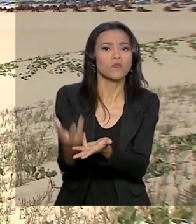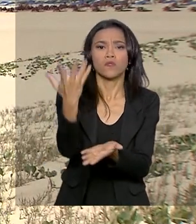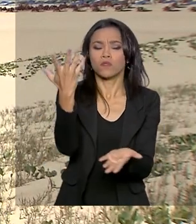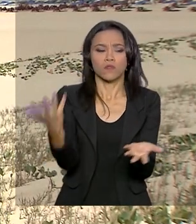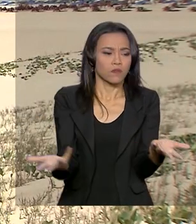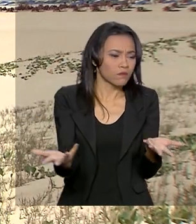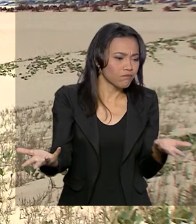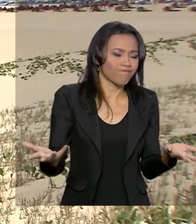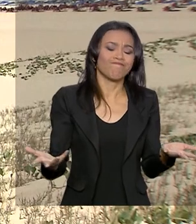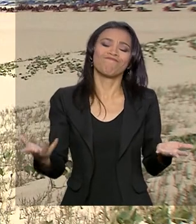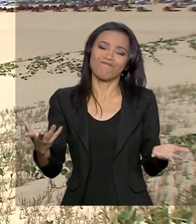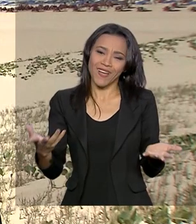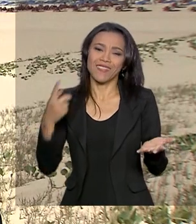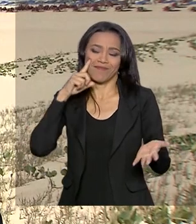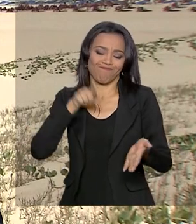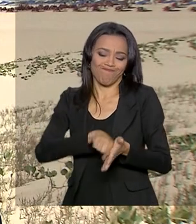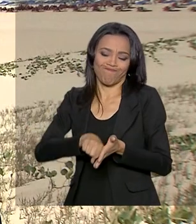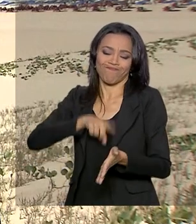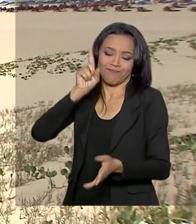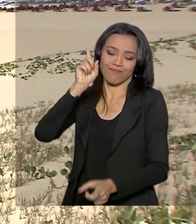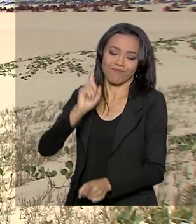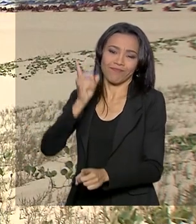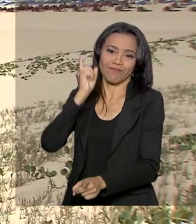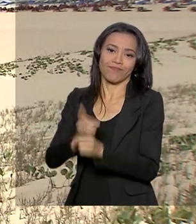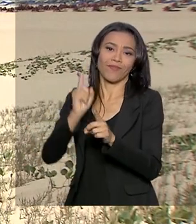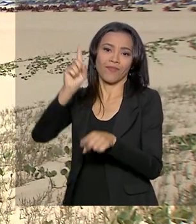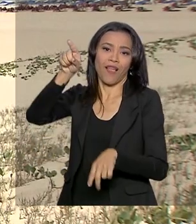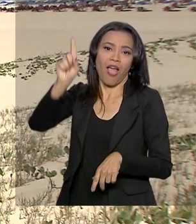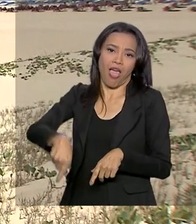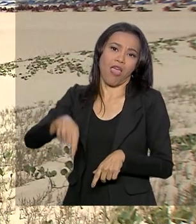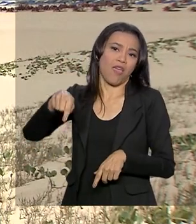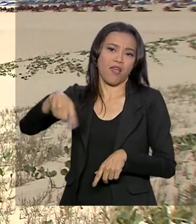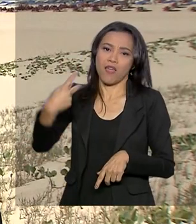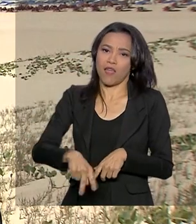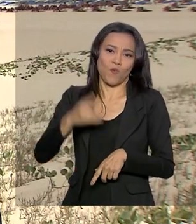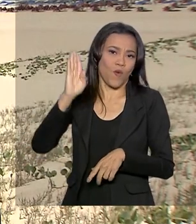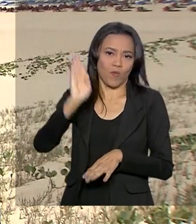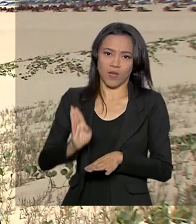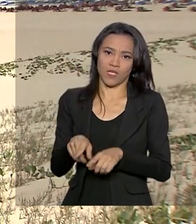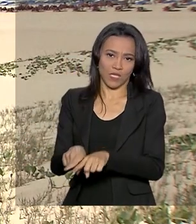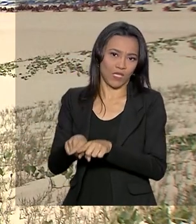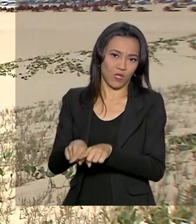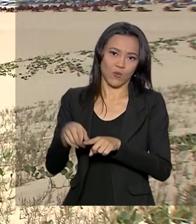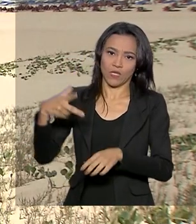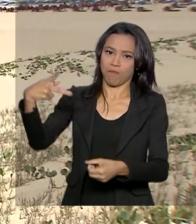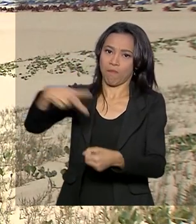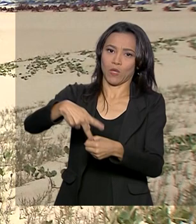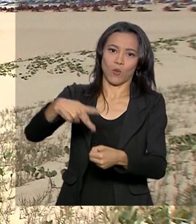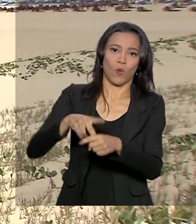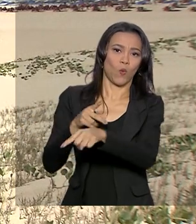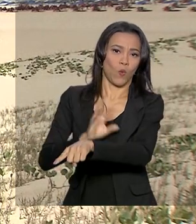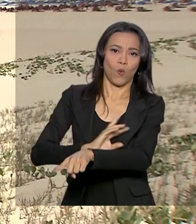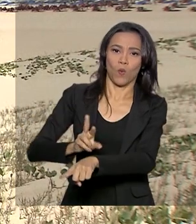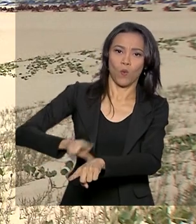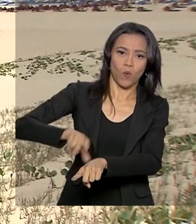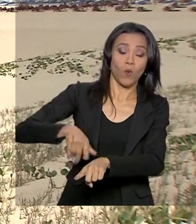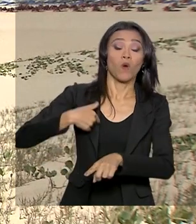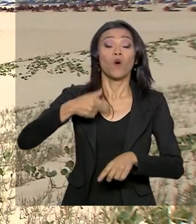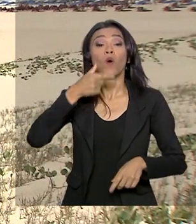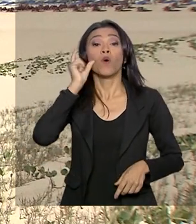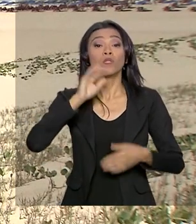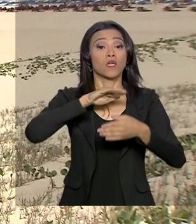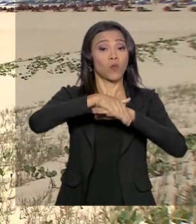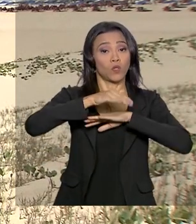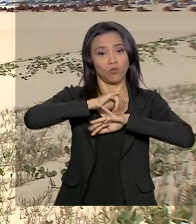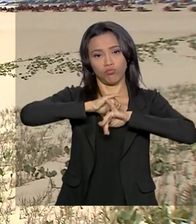análise apontou que o resíduo é petróleo cru, do tipo não produzido no Brasil. Ontem à noite, em pronunciamento em rede nacional de rádio e